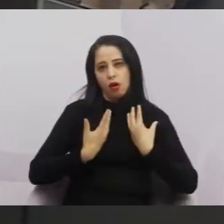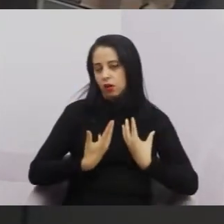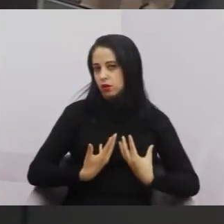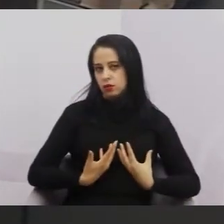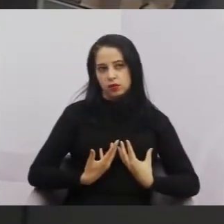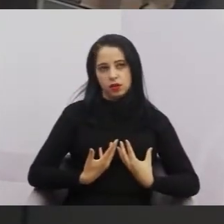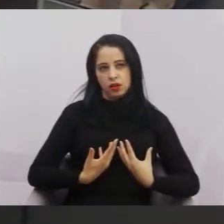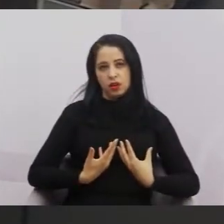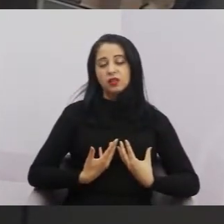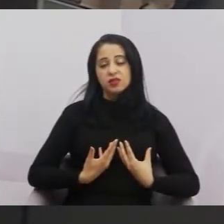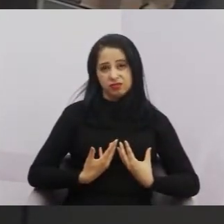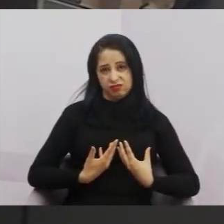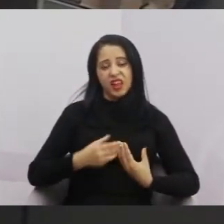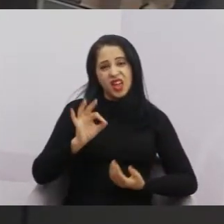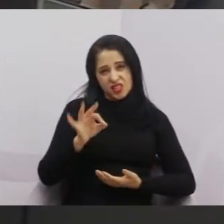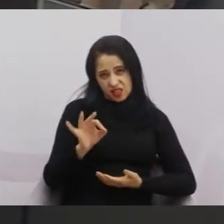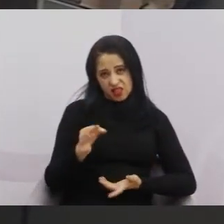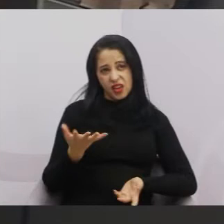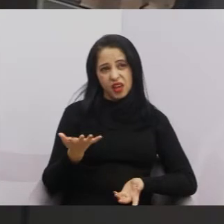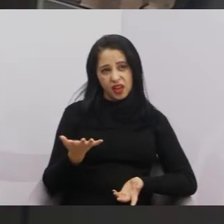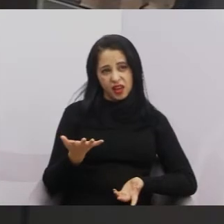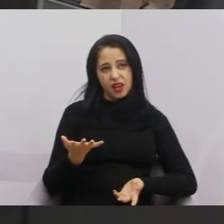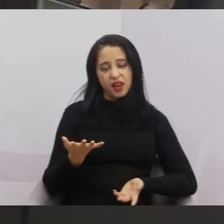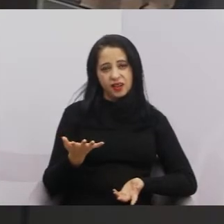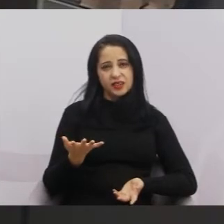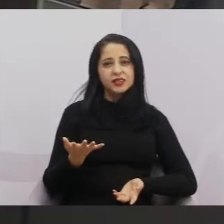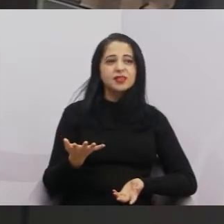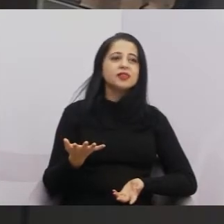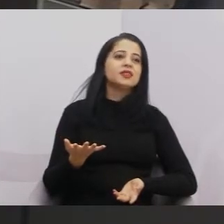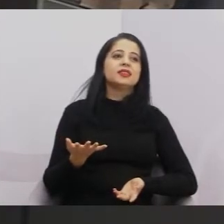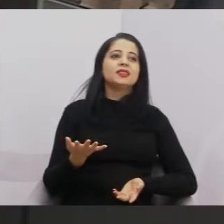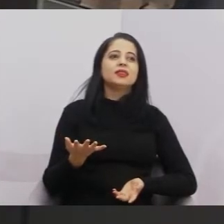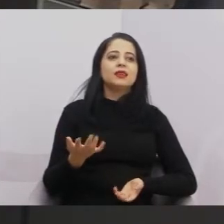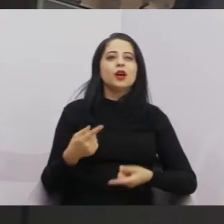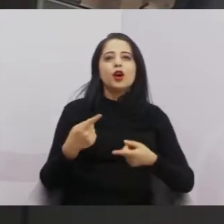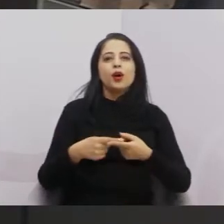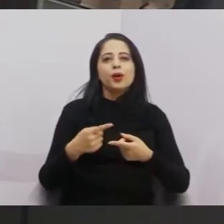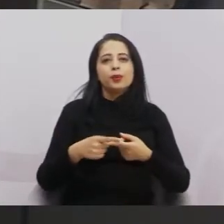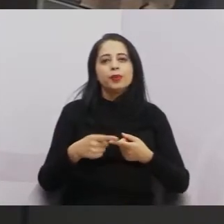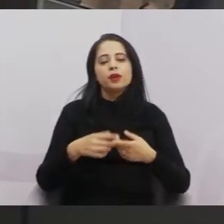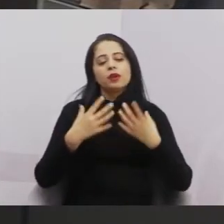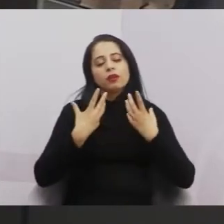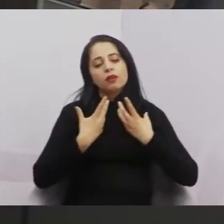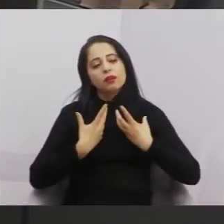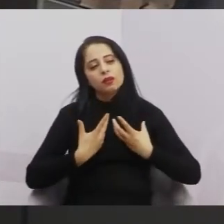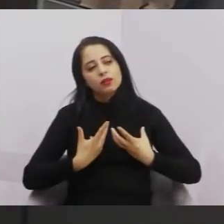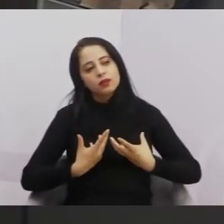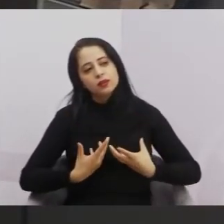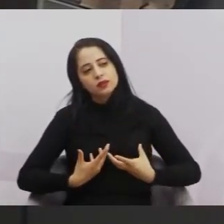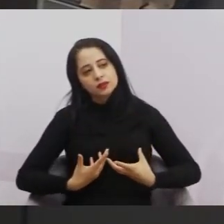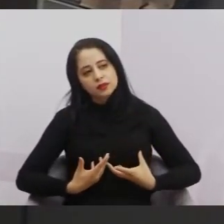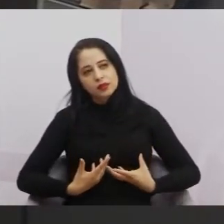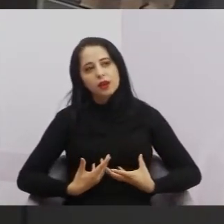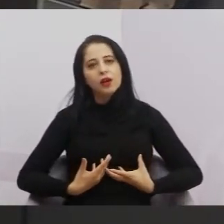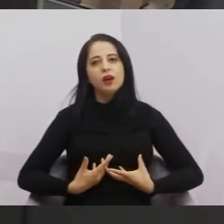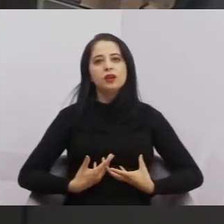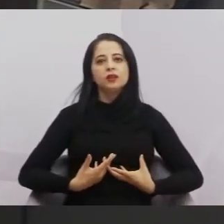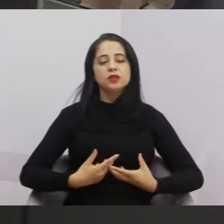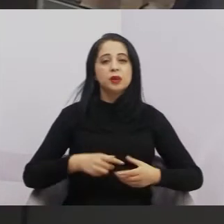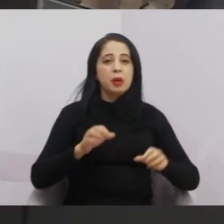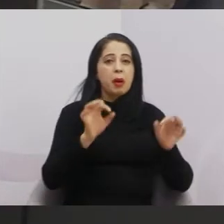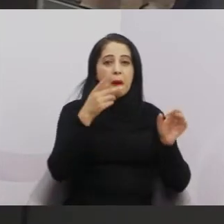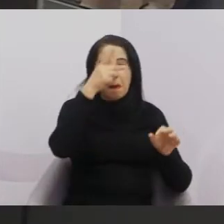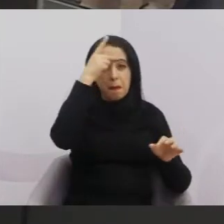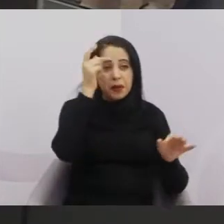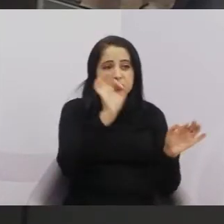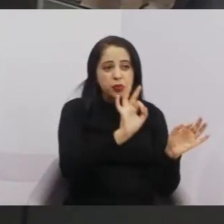Vale a pena gastar, não é? As pessoas ficarem aqui, energia rolando solta aqui, com ninguém estar assistindo. É